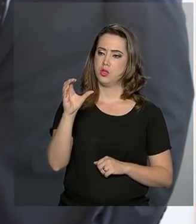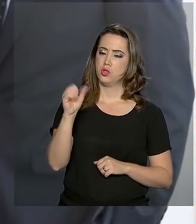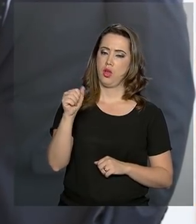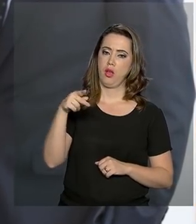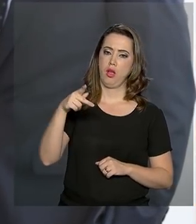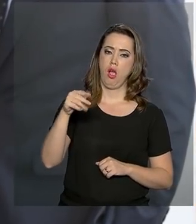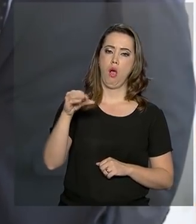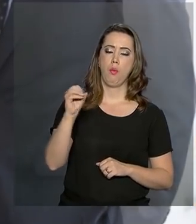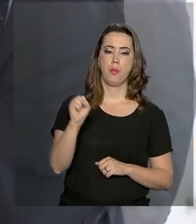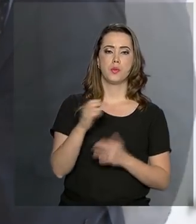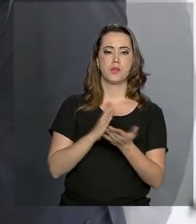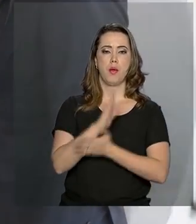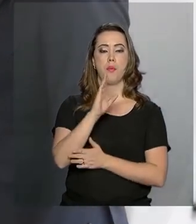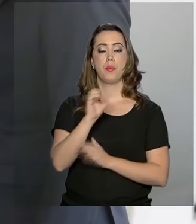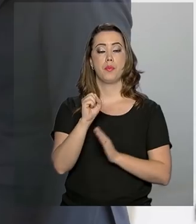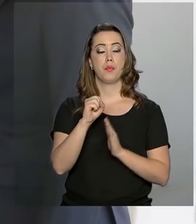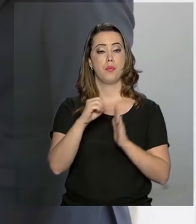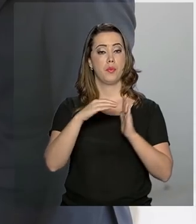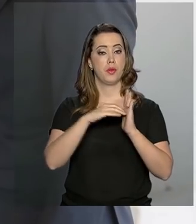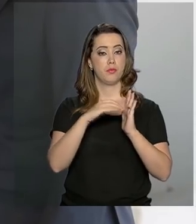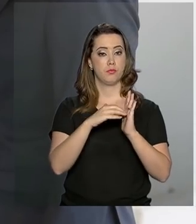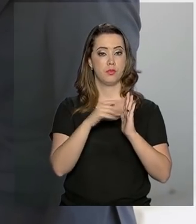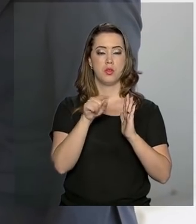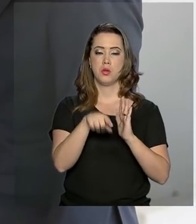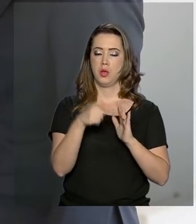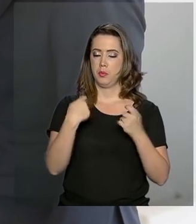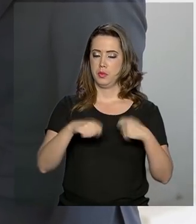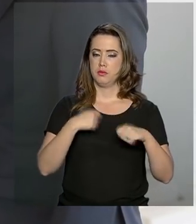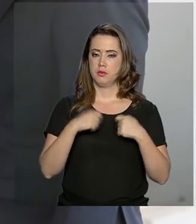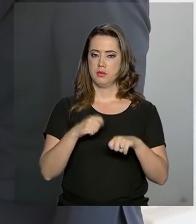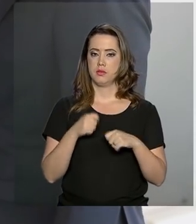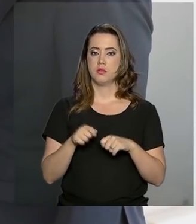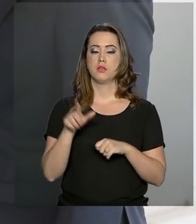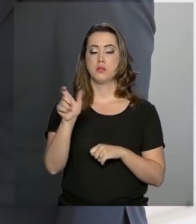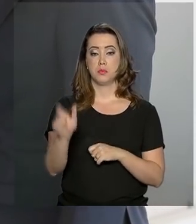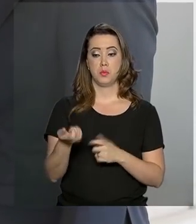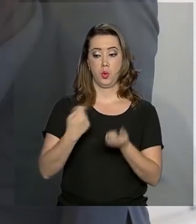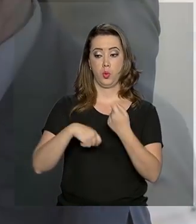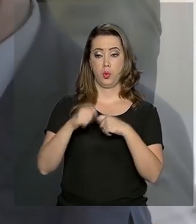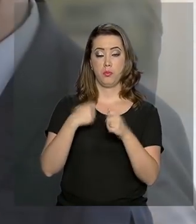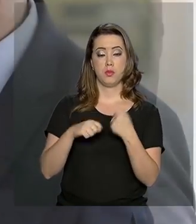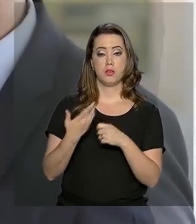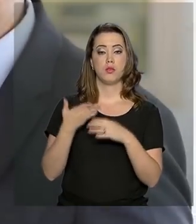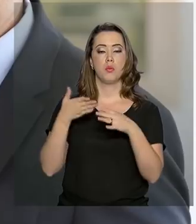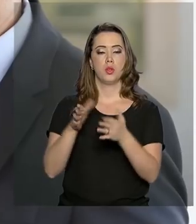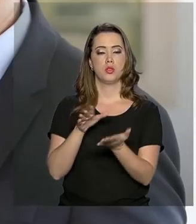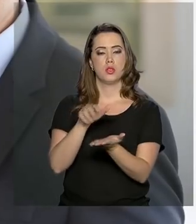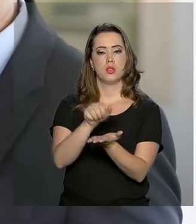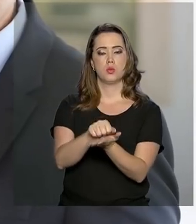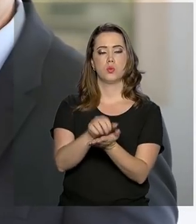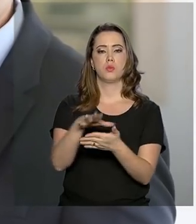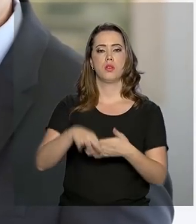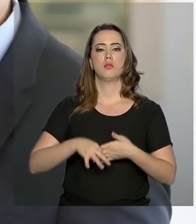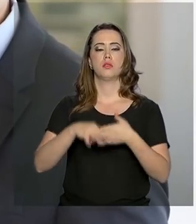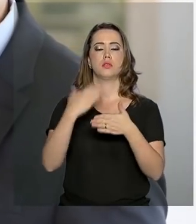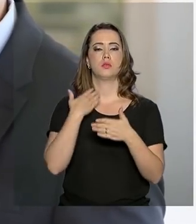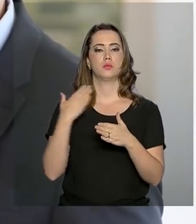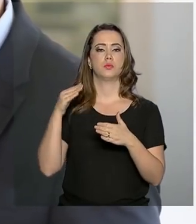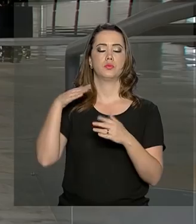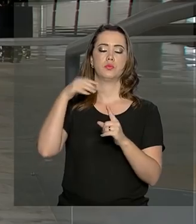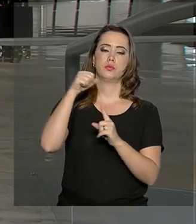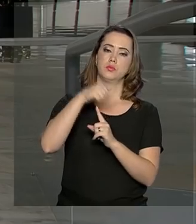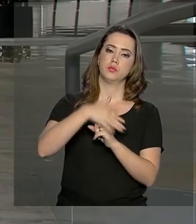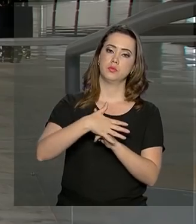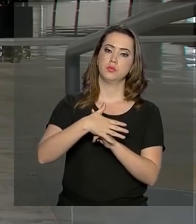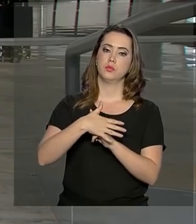foi aprovado pelo Senado Federal, uma exigência para que o economista pudesse assumir o comando do Banco Central.